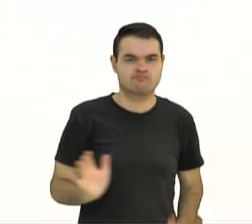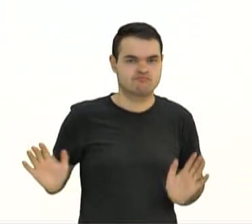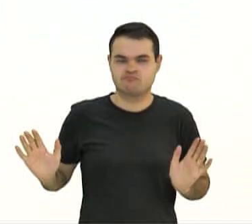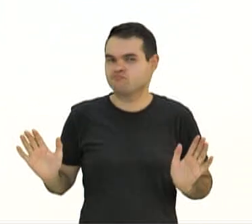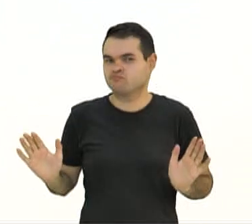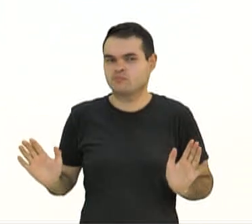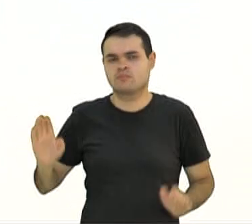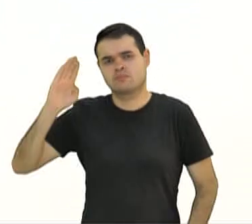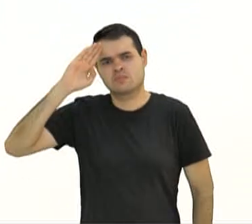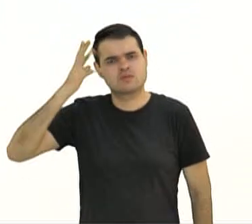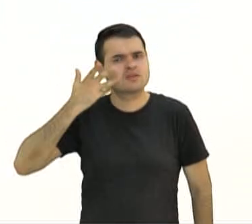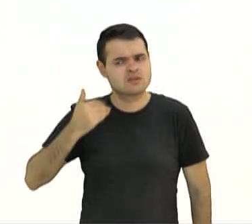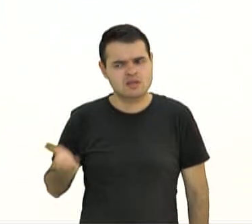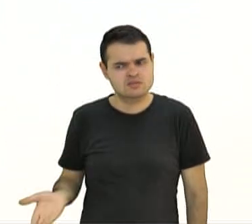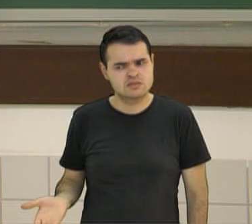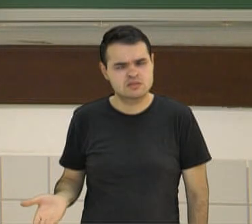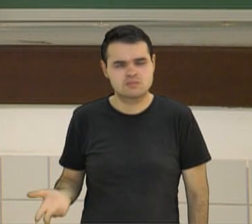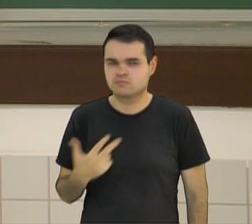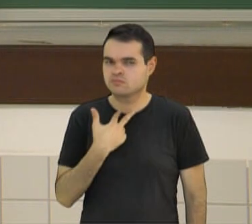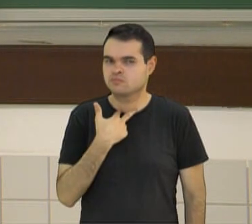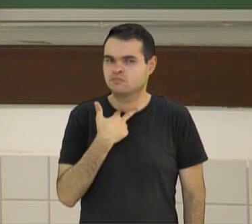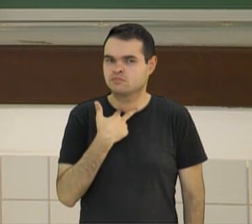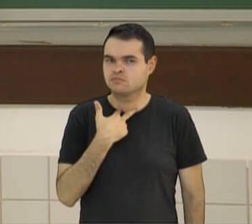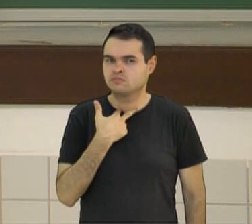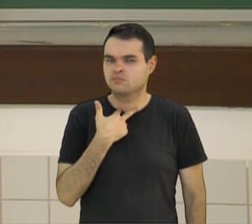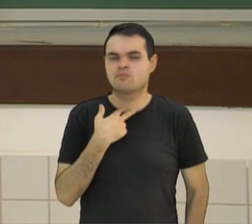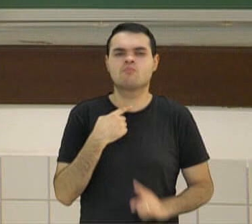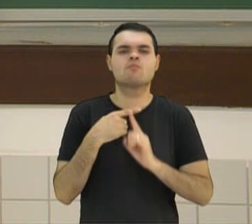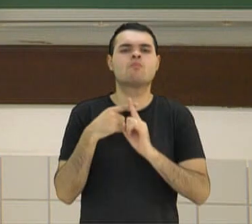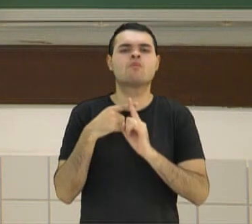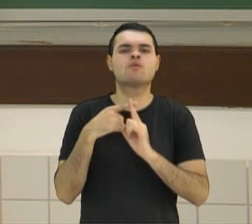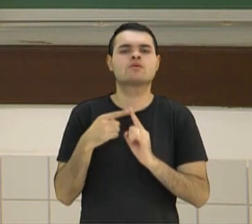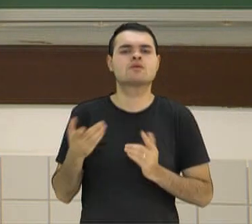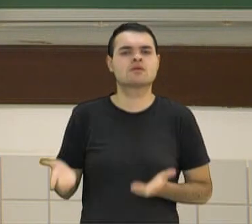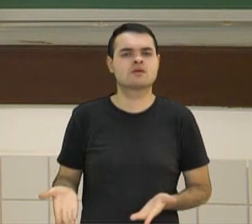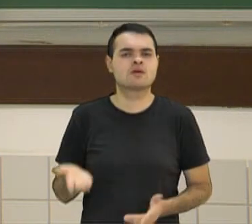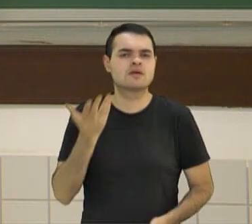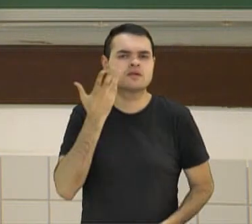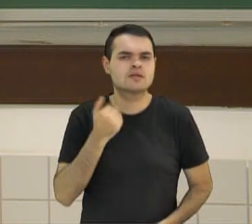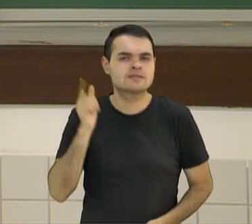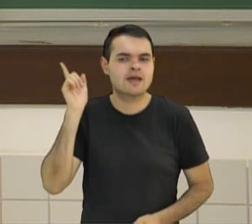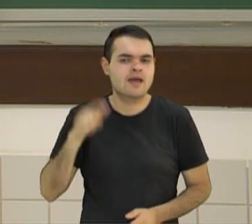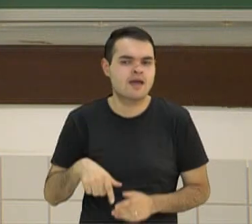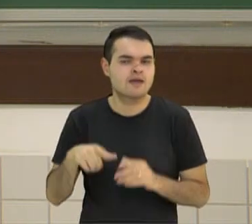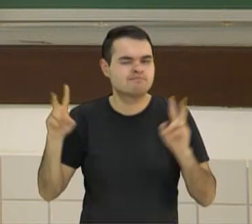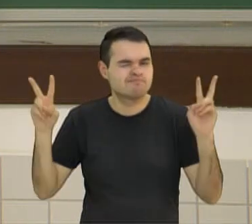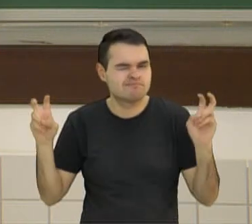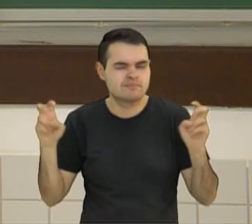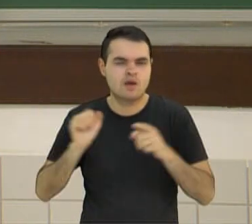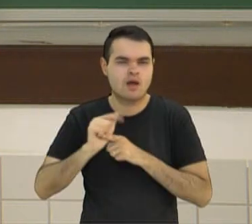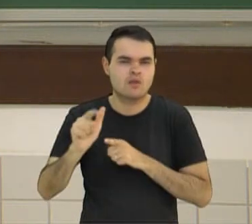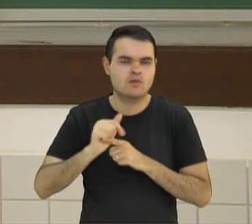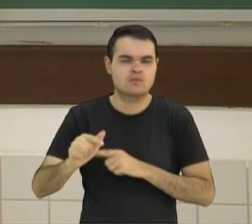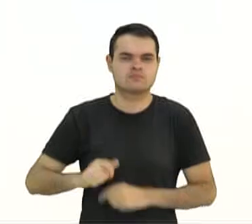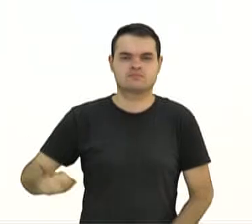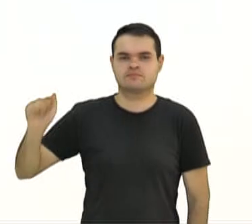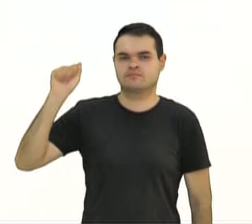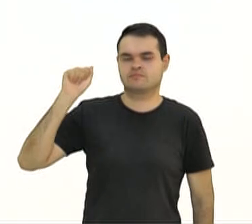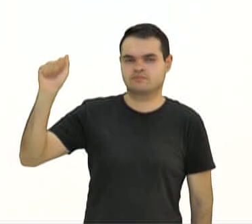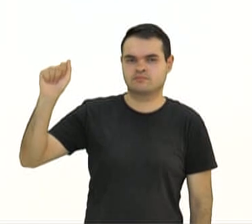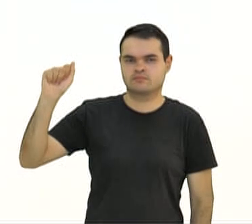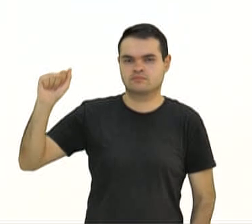Principalmente crianças. Então, por que será que a reportagem diz que essas crianças são alugadas? Vamos ver. Letra A.